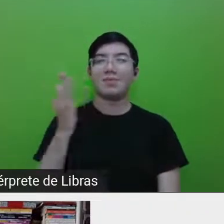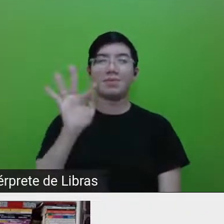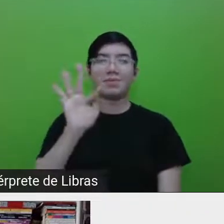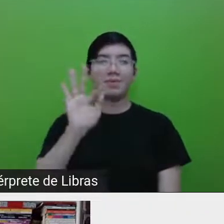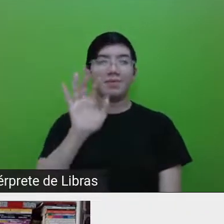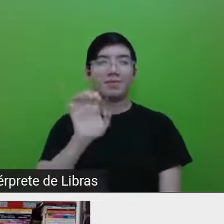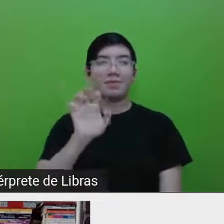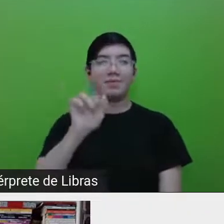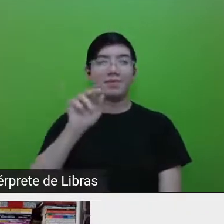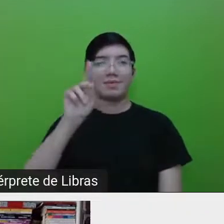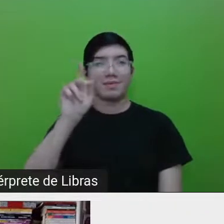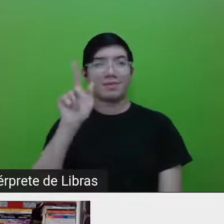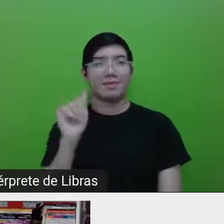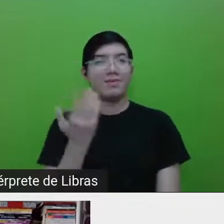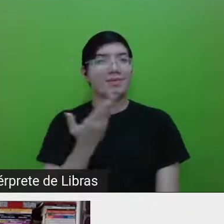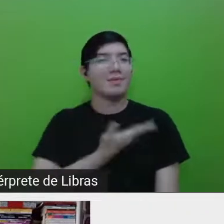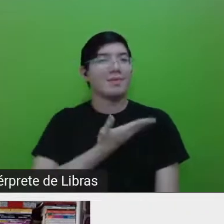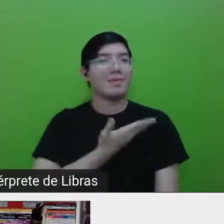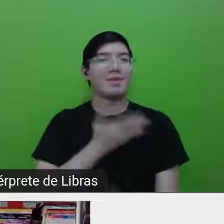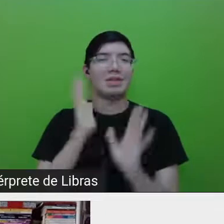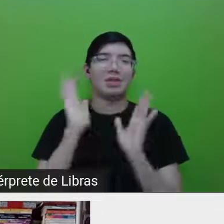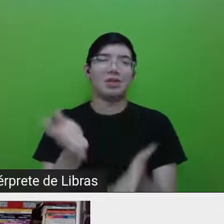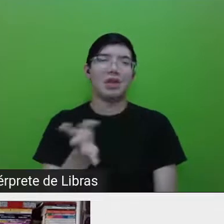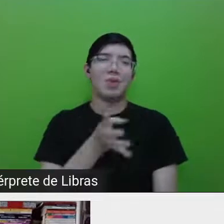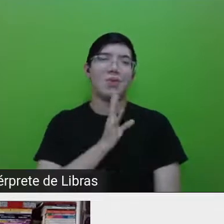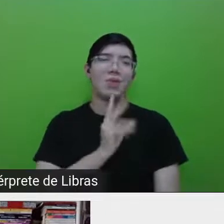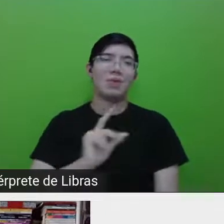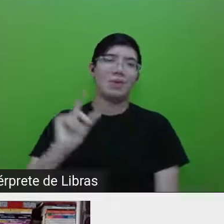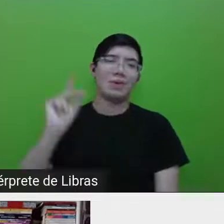Minha amiga. A gente se conhece há séculos, né?